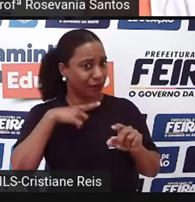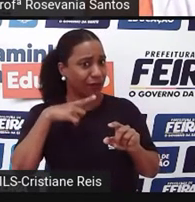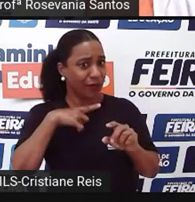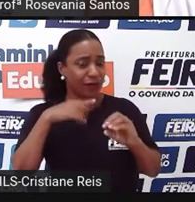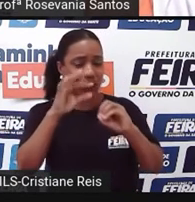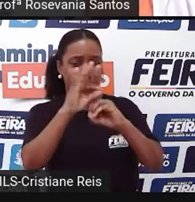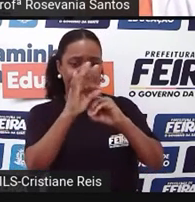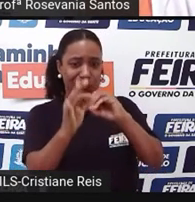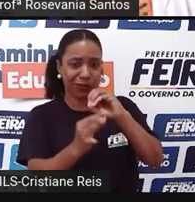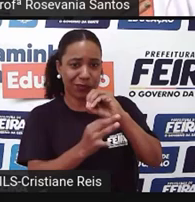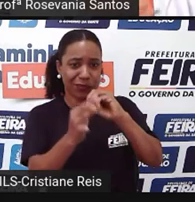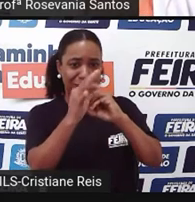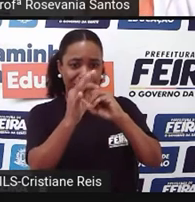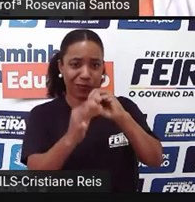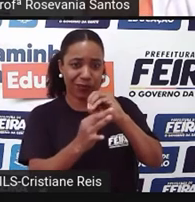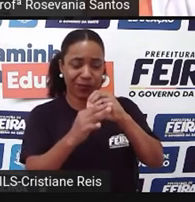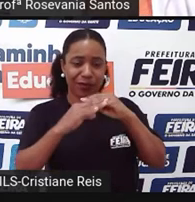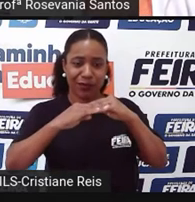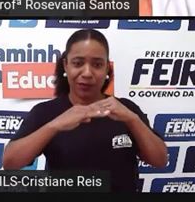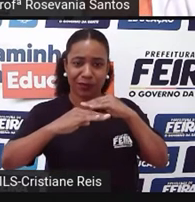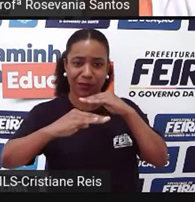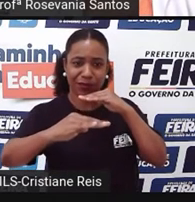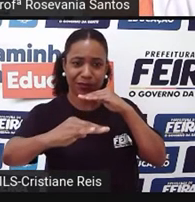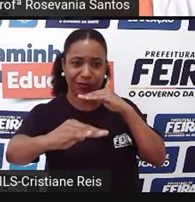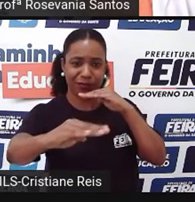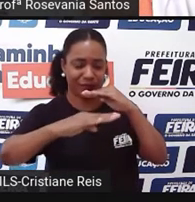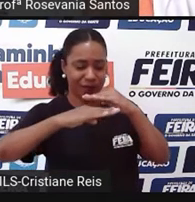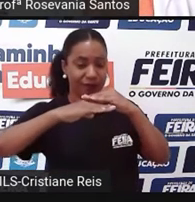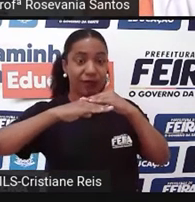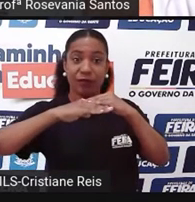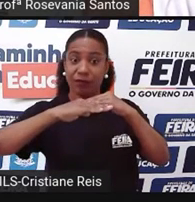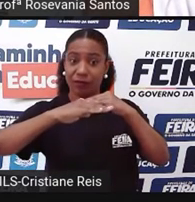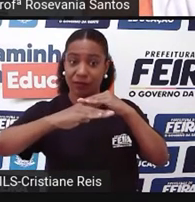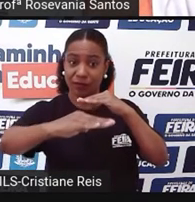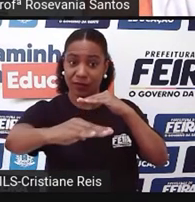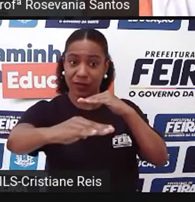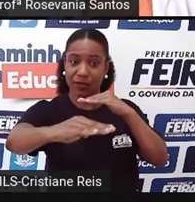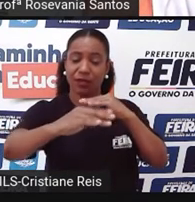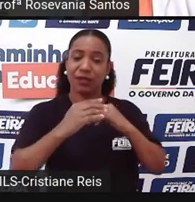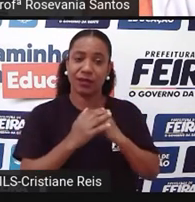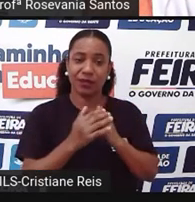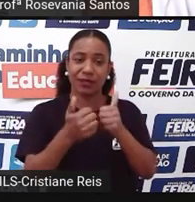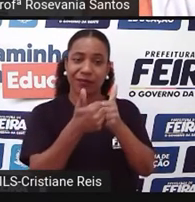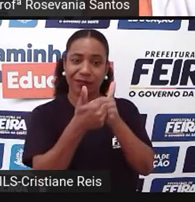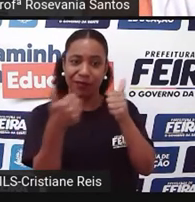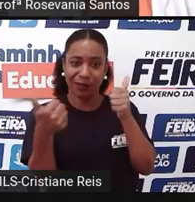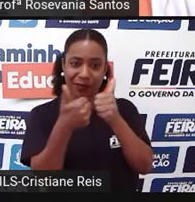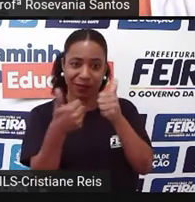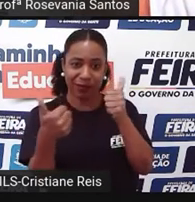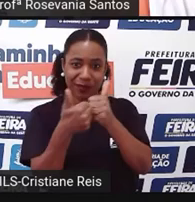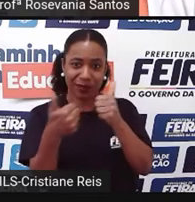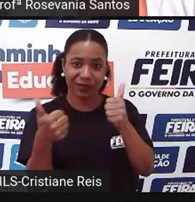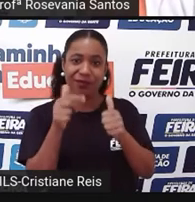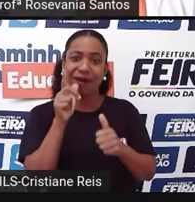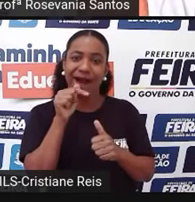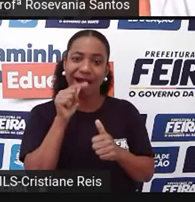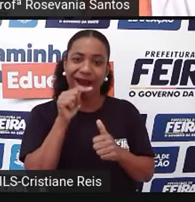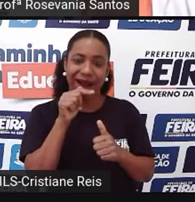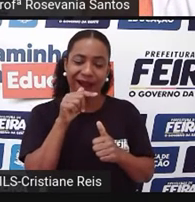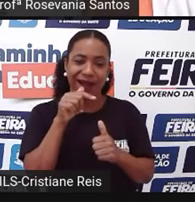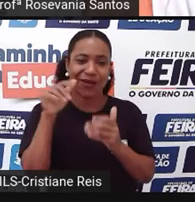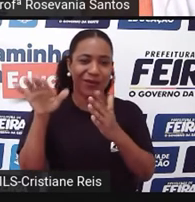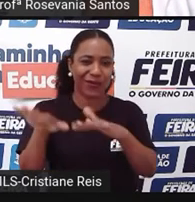Assim, só complementando. Geralmente, próximas ao nível do mar. São superfícies... Suas superfícies são pouco